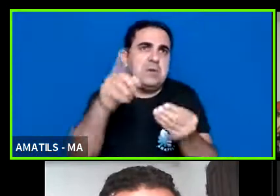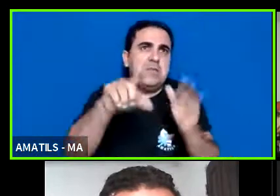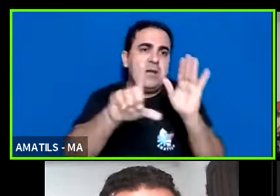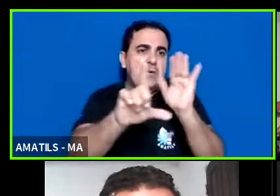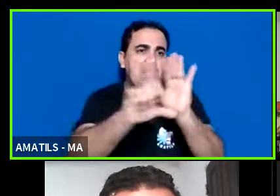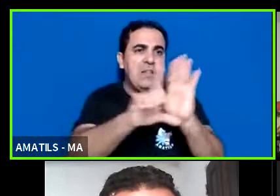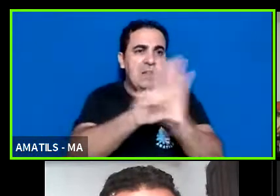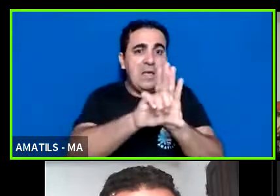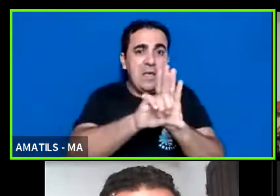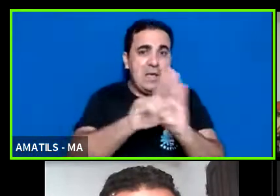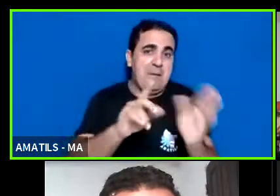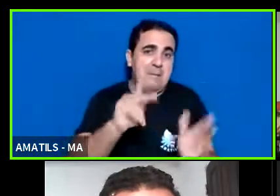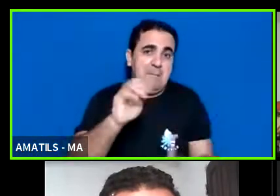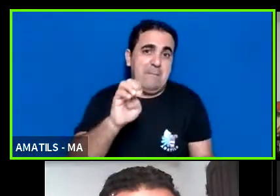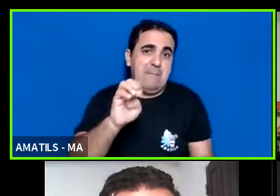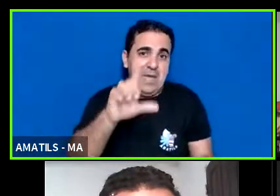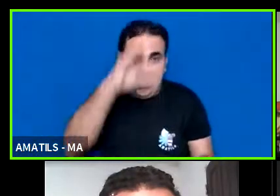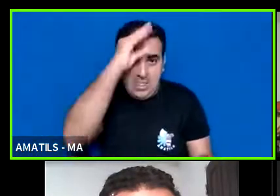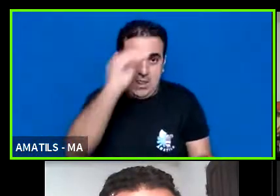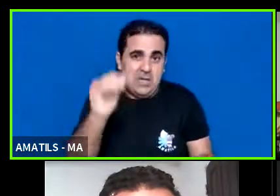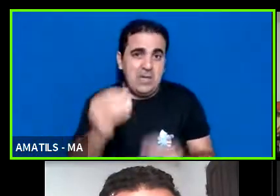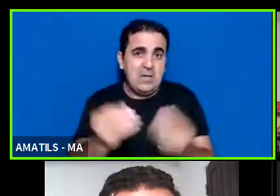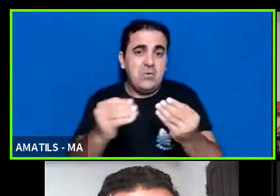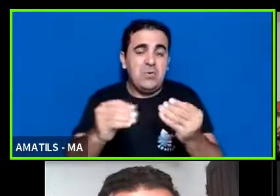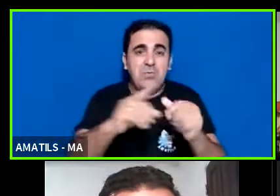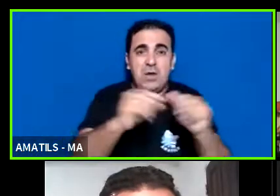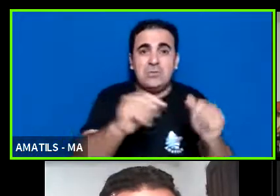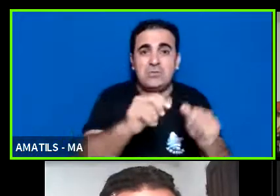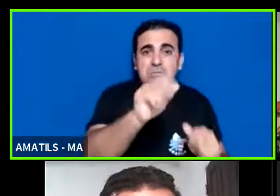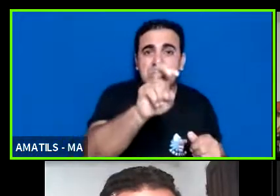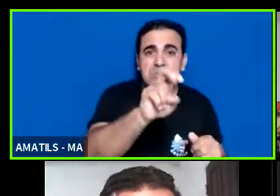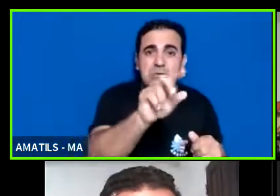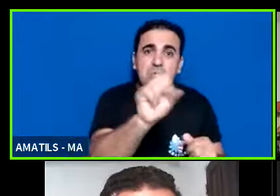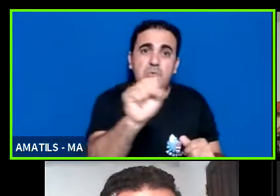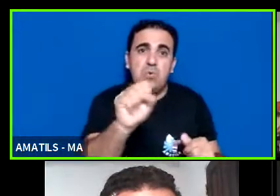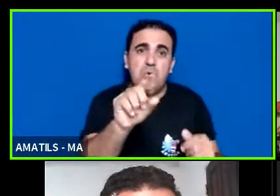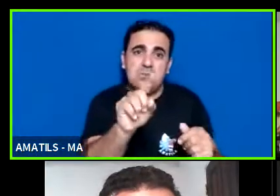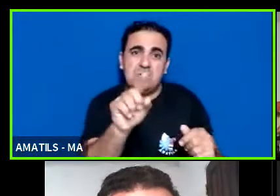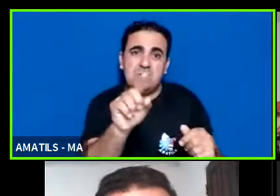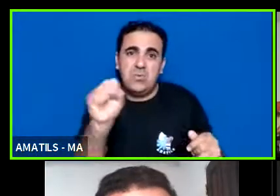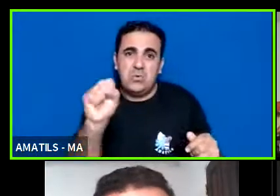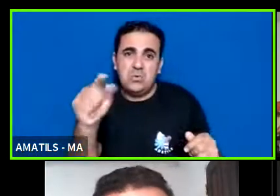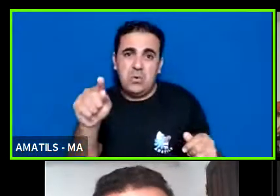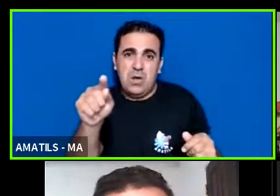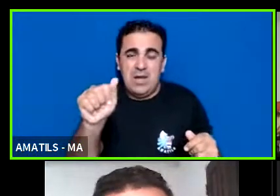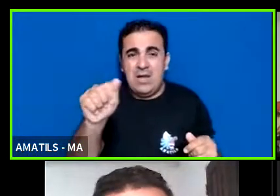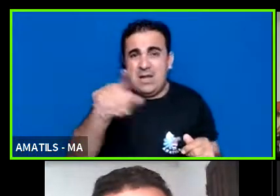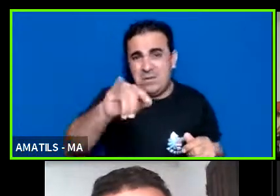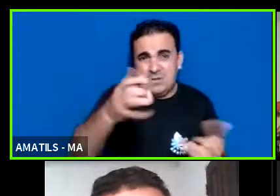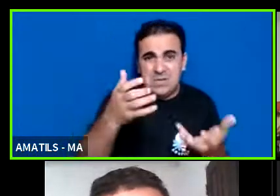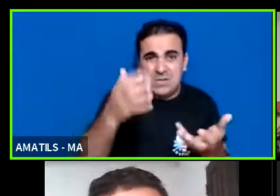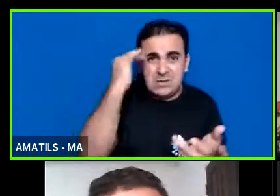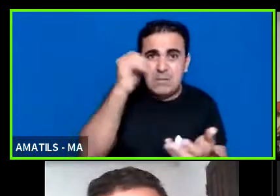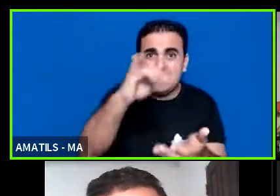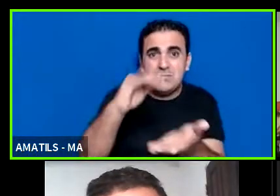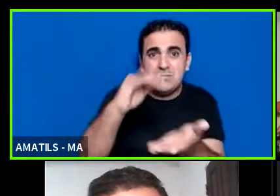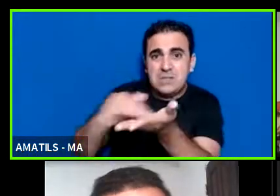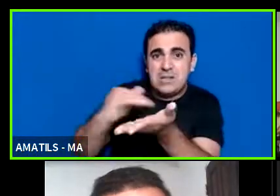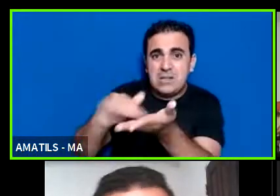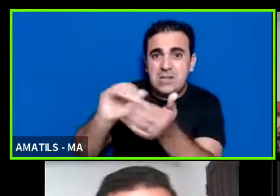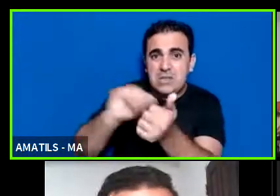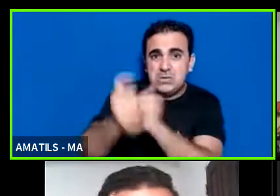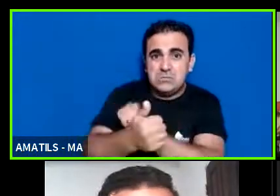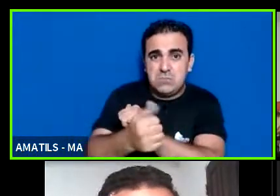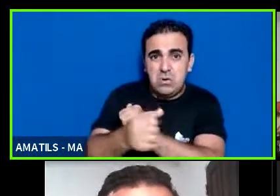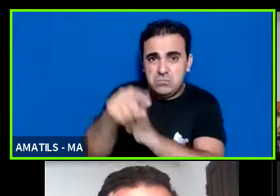a lei 9.615 no seu artigo 18 e 18A e gostaria que vocês da Secretaria de Esporte do Maranhão dessem essa